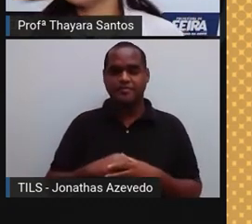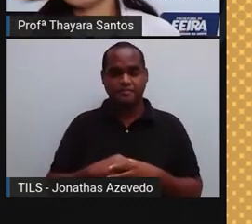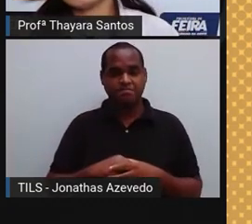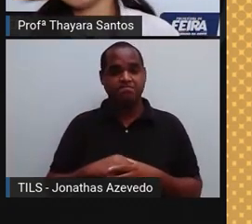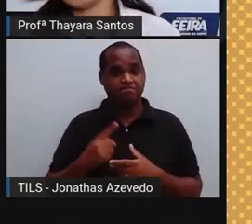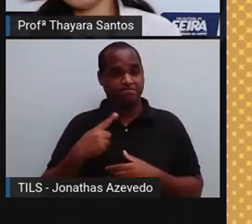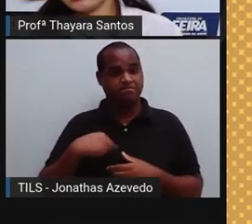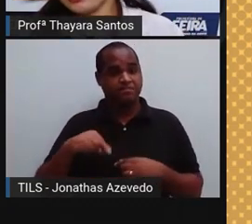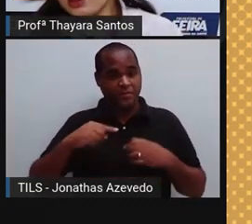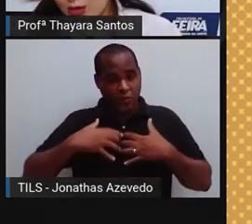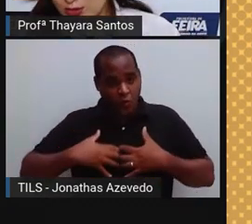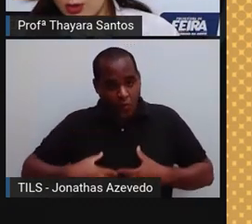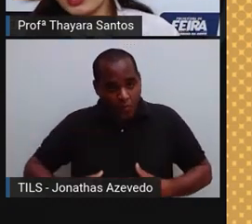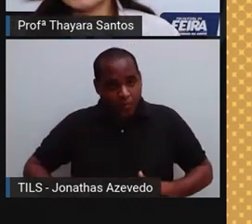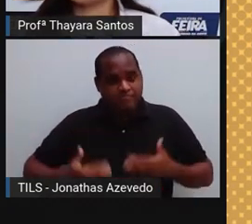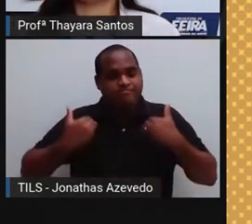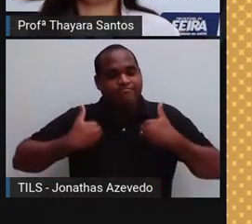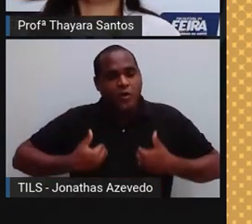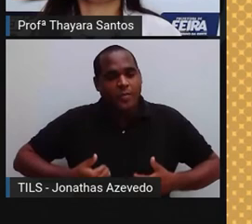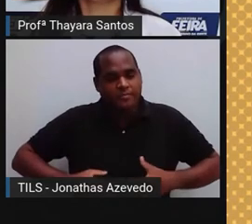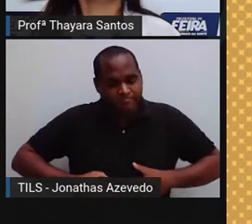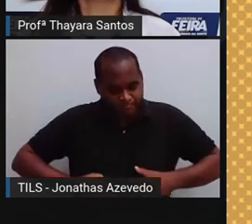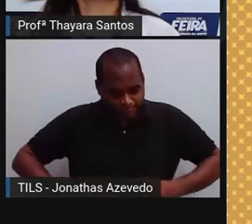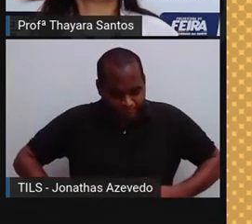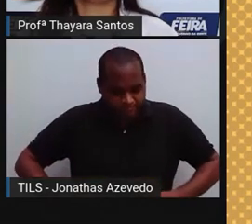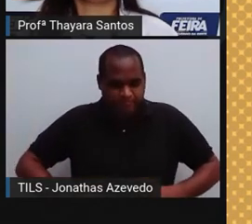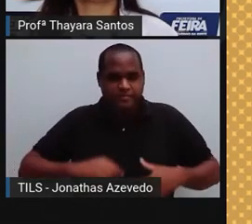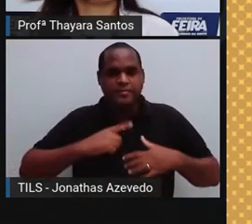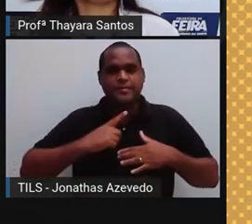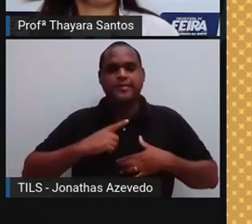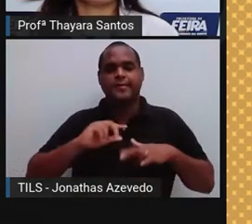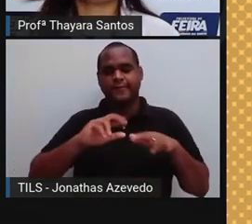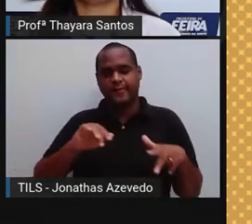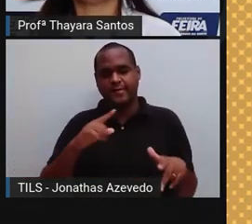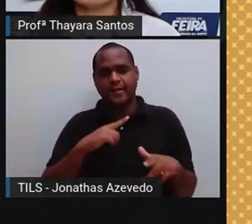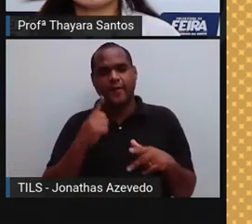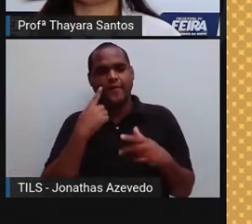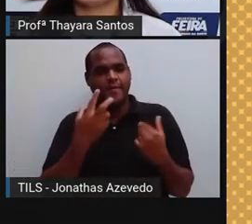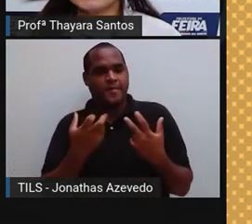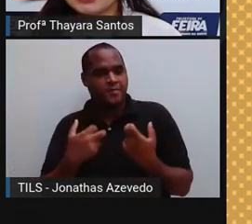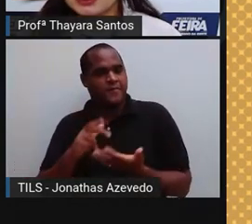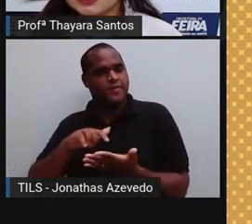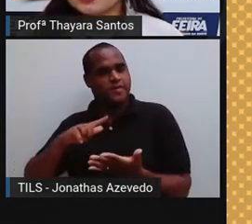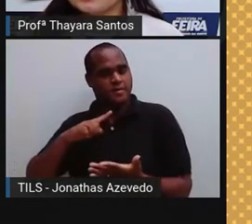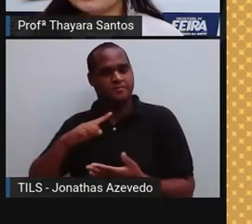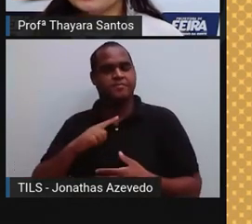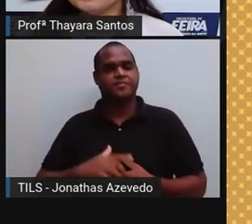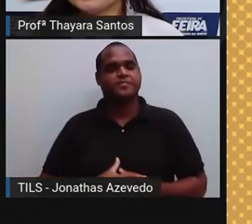vísceras, dentro do nosso organismo a gente tem esses mecanorreceptores aí também atuando.